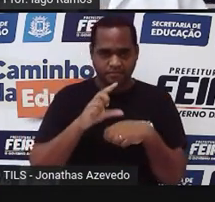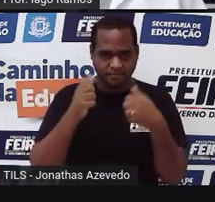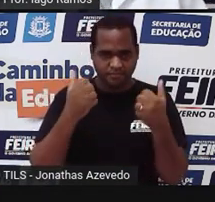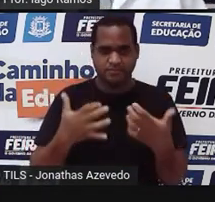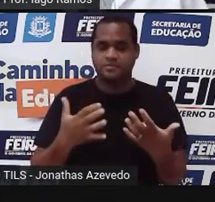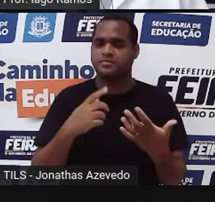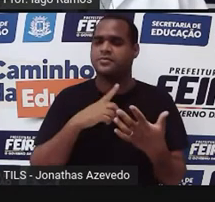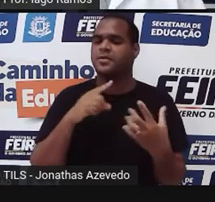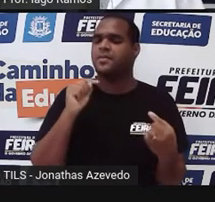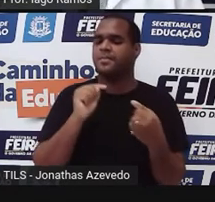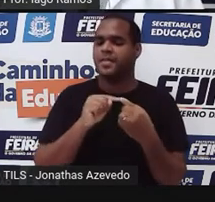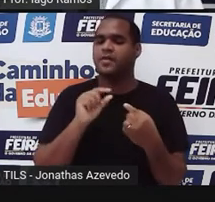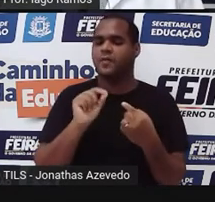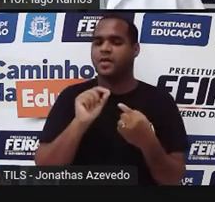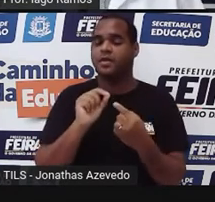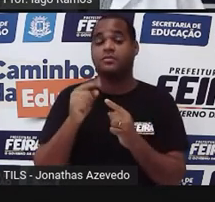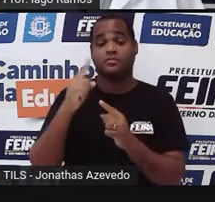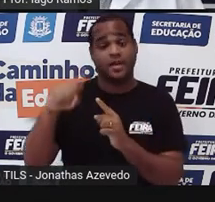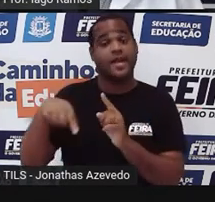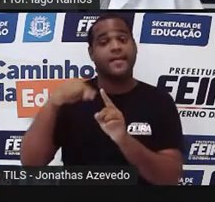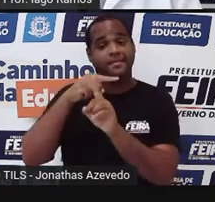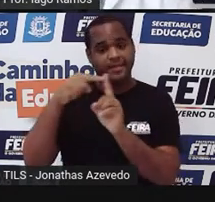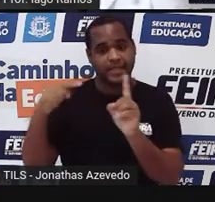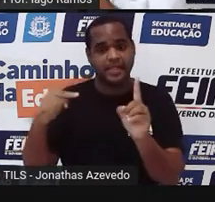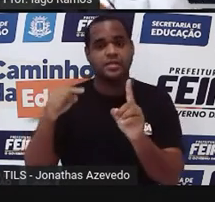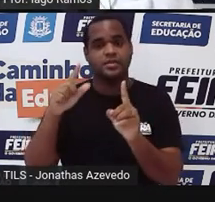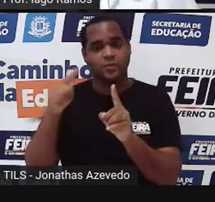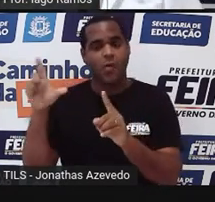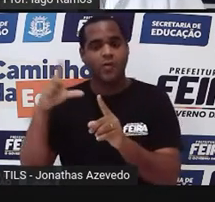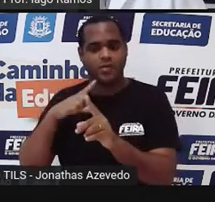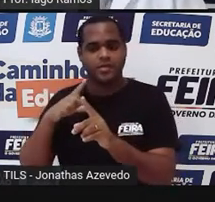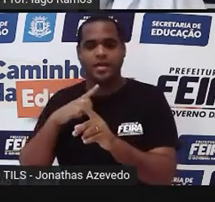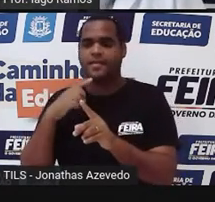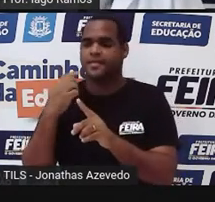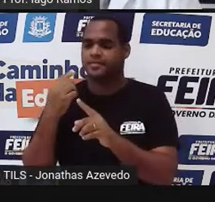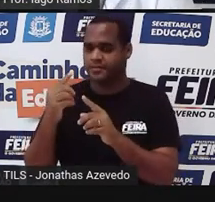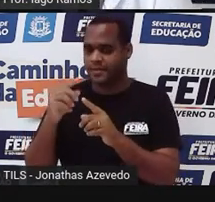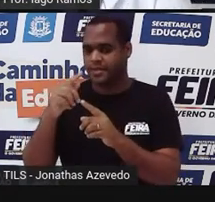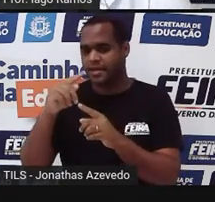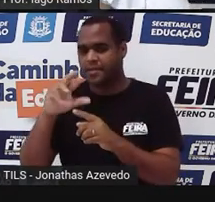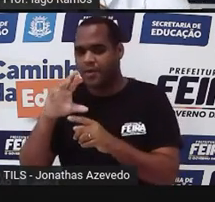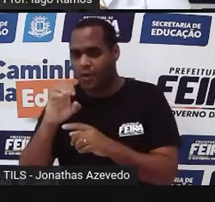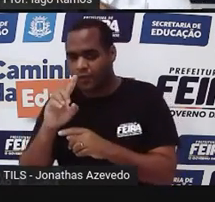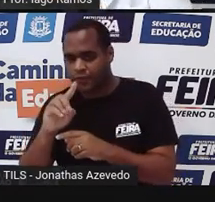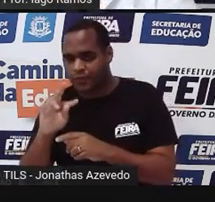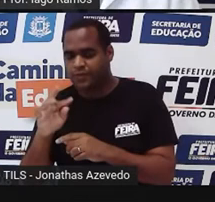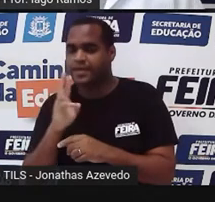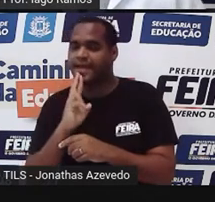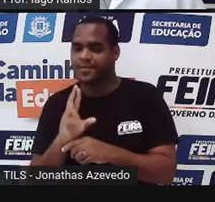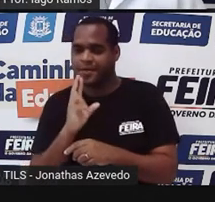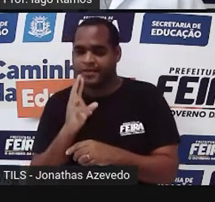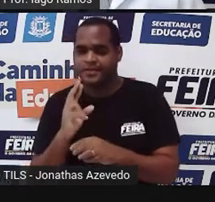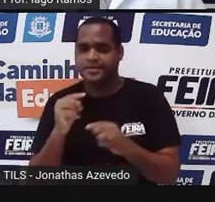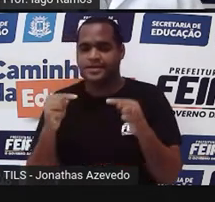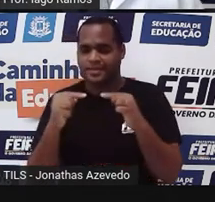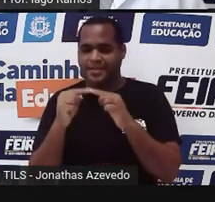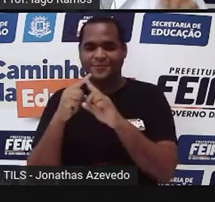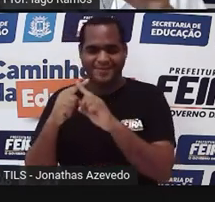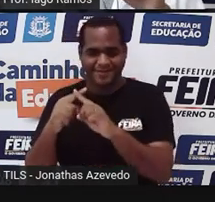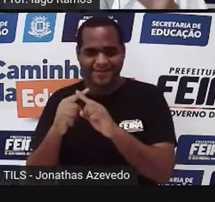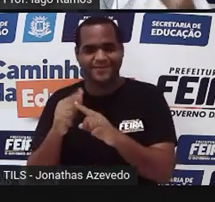foi a metade do produto entre a medida das suas diagonais.